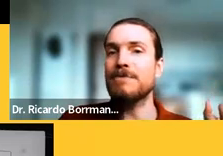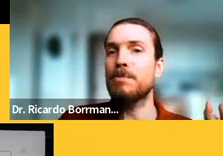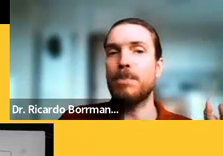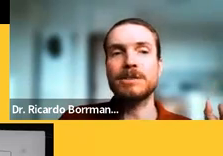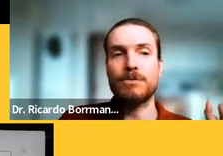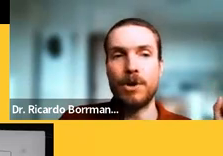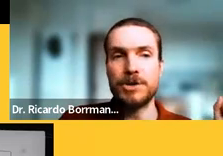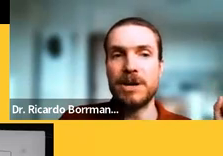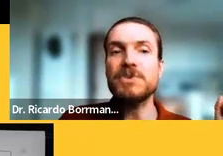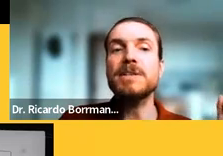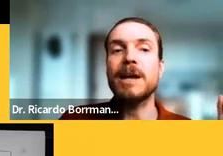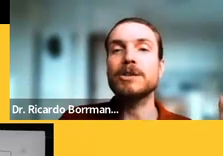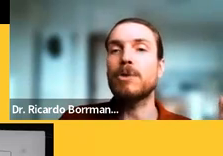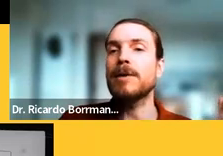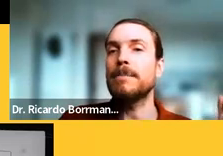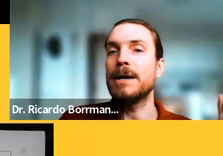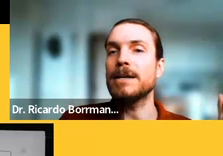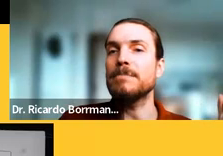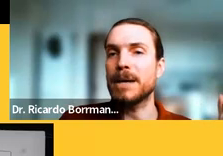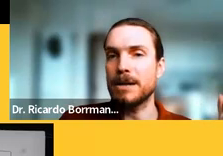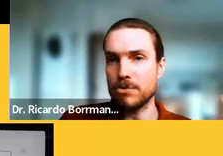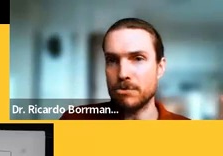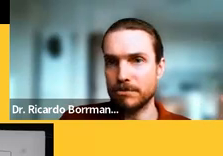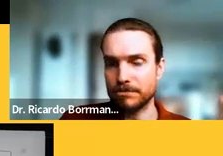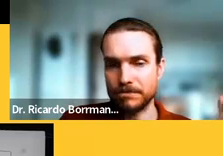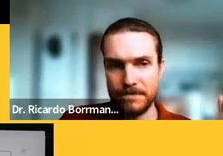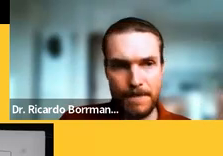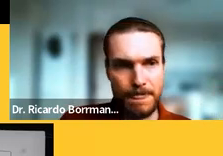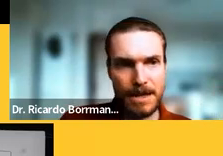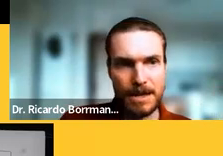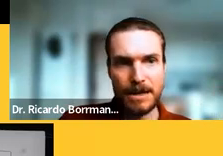inabalável porta-voz da vida intelectual alemã em Pernambuco